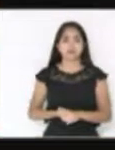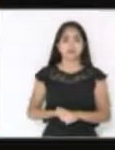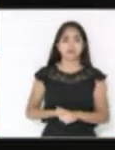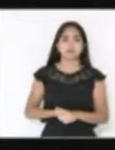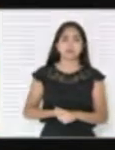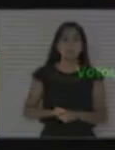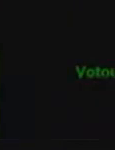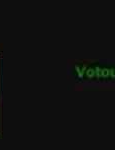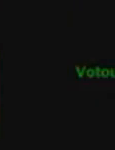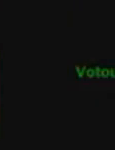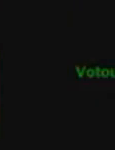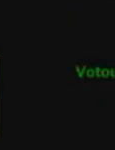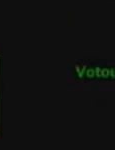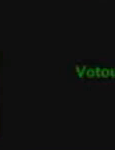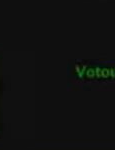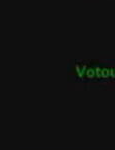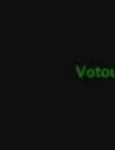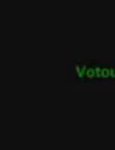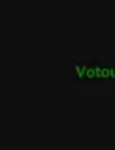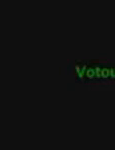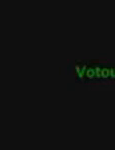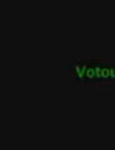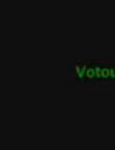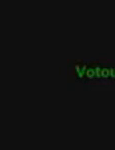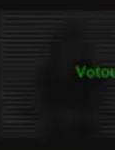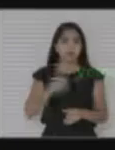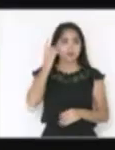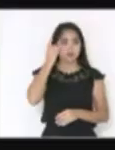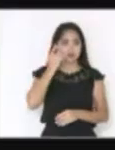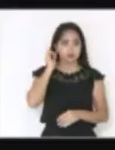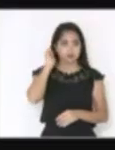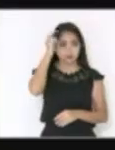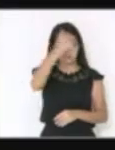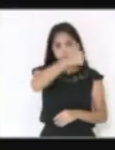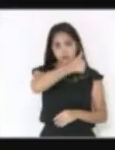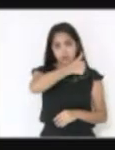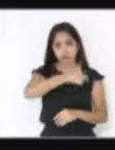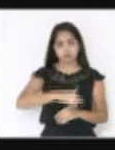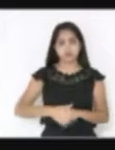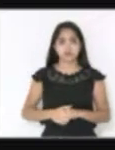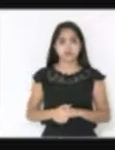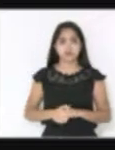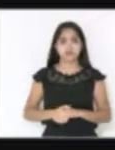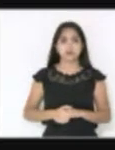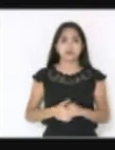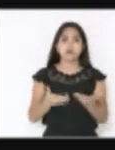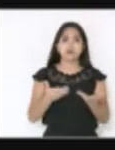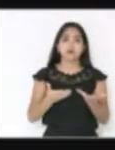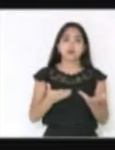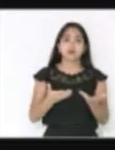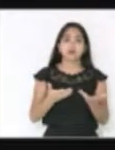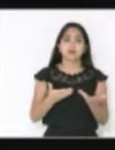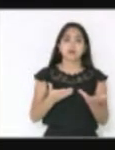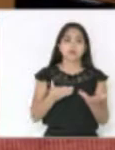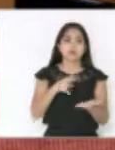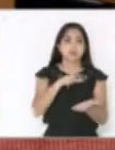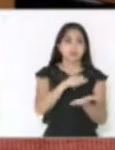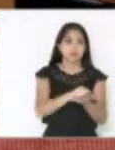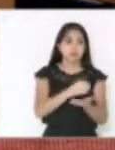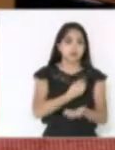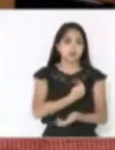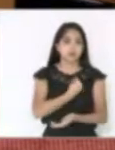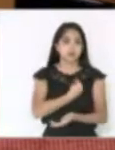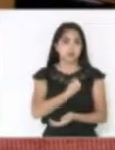em votação. Enquanto isso, com a palavra o deputado Altair Silva. Presidente, eu quero aproveitar a oportunidade para registrar a